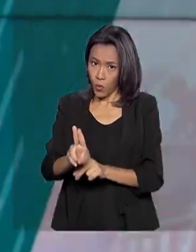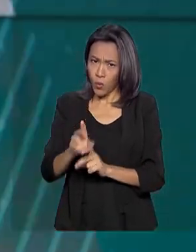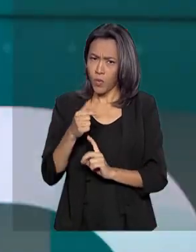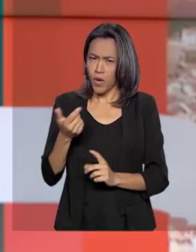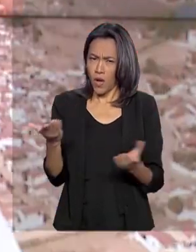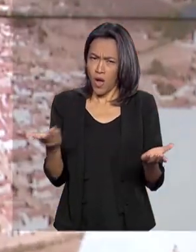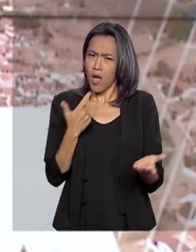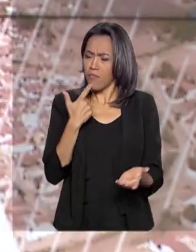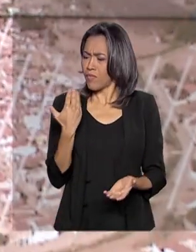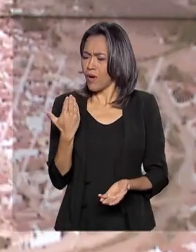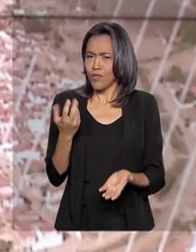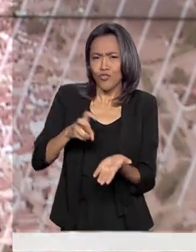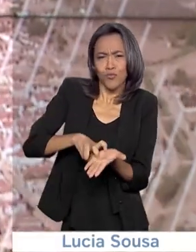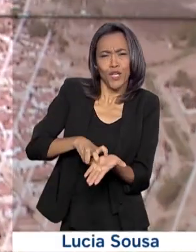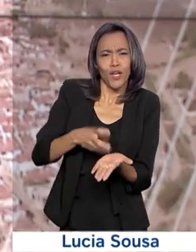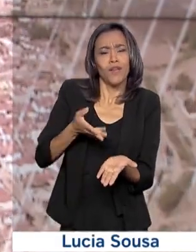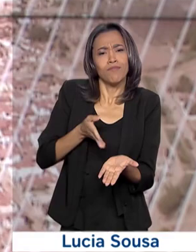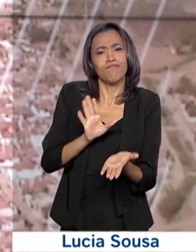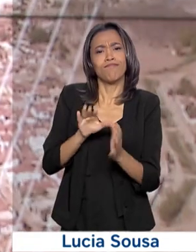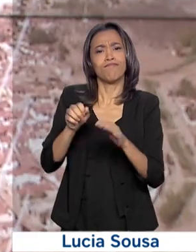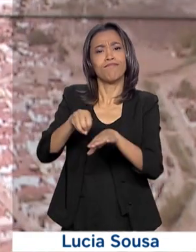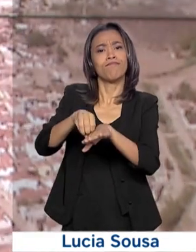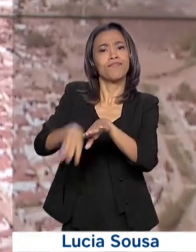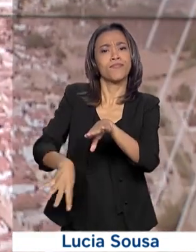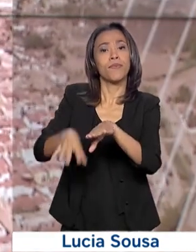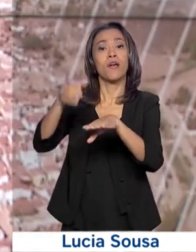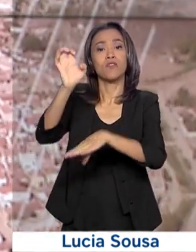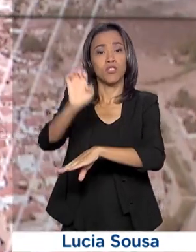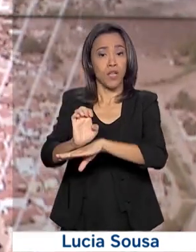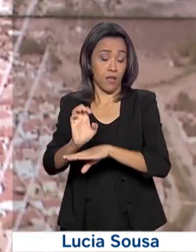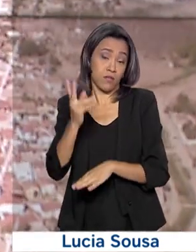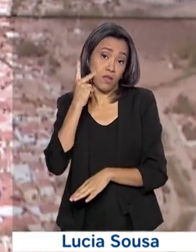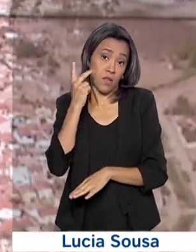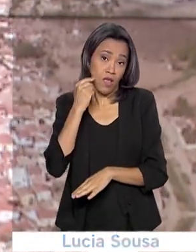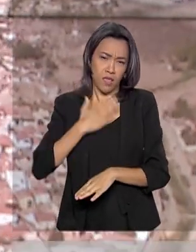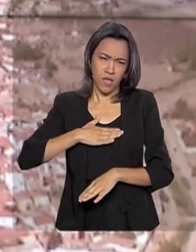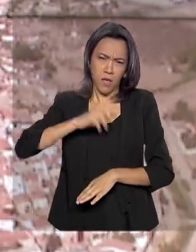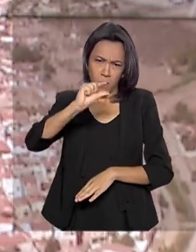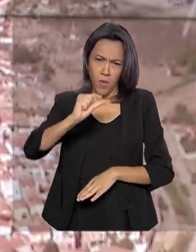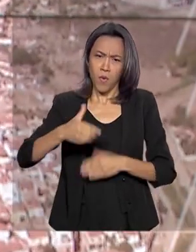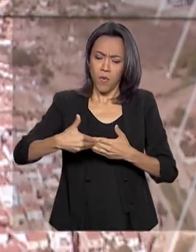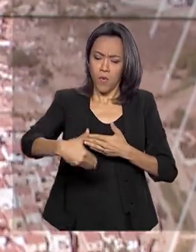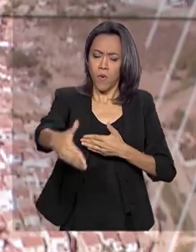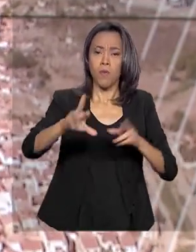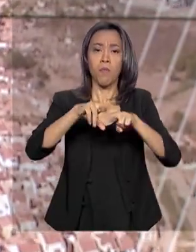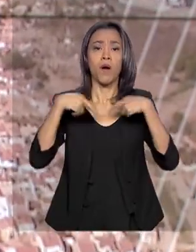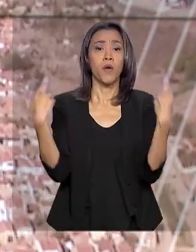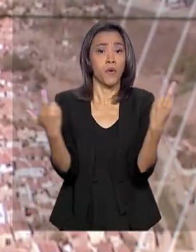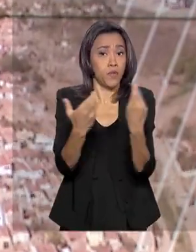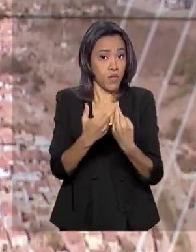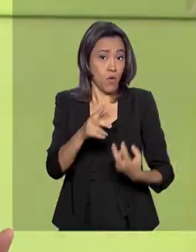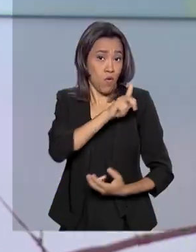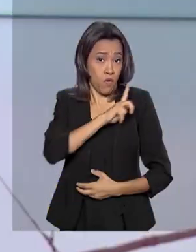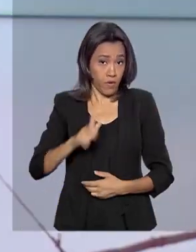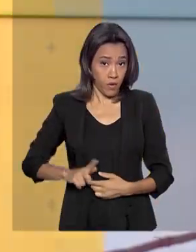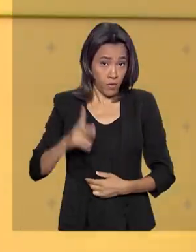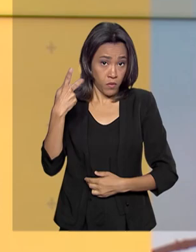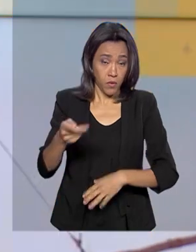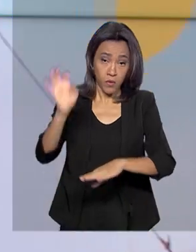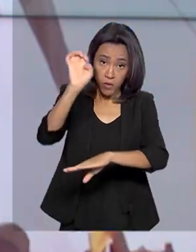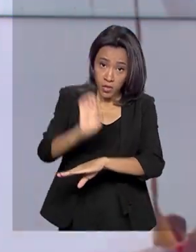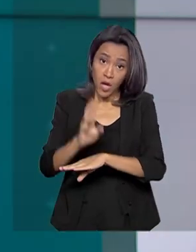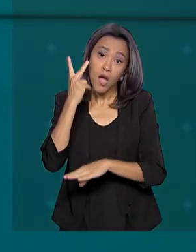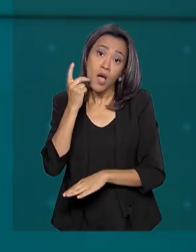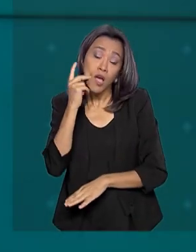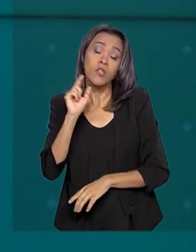agora de manhã em Fortaleza, no Ceará. A comitiva se reúne daqui a pouco com o governador Camilo Santana para acompanhar a operação de garantia da